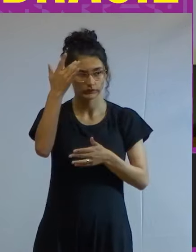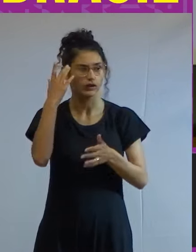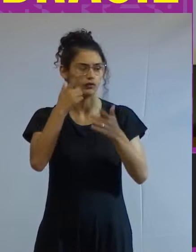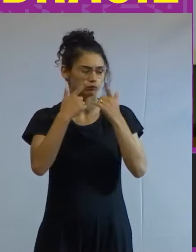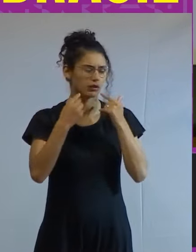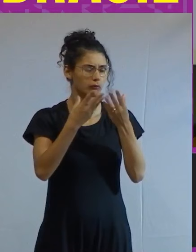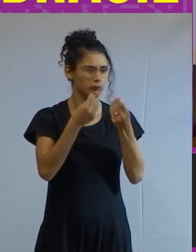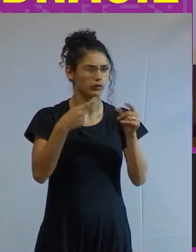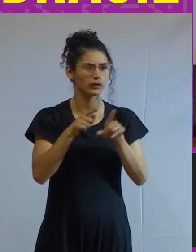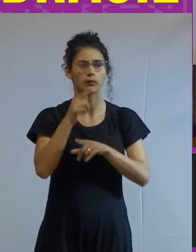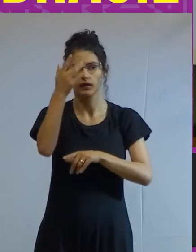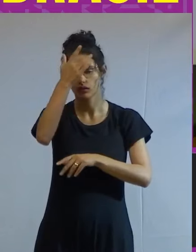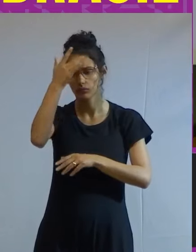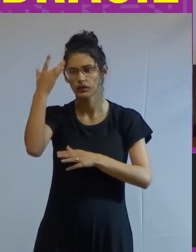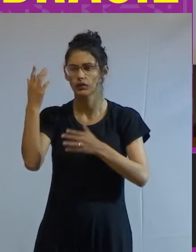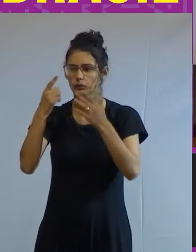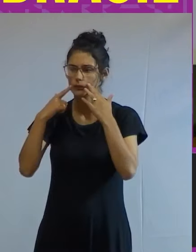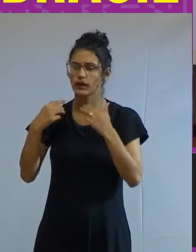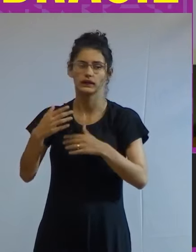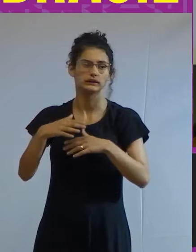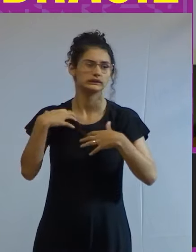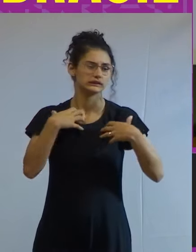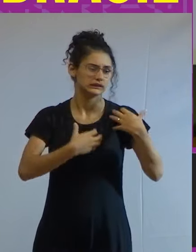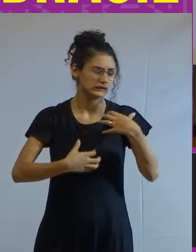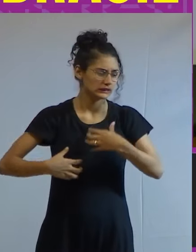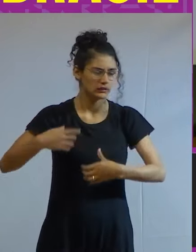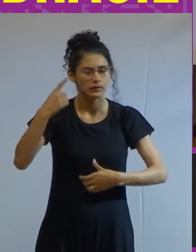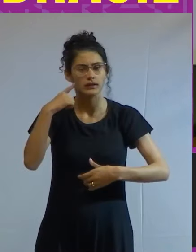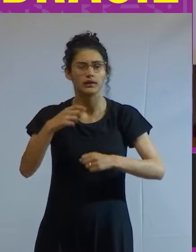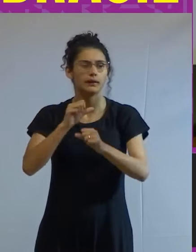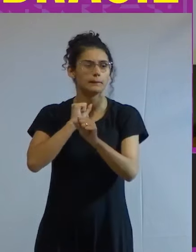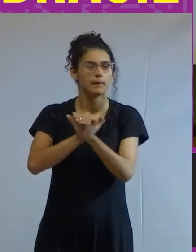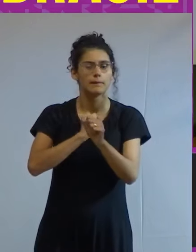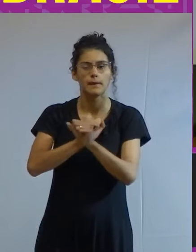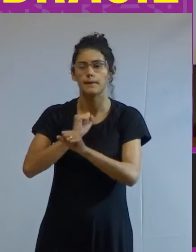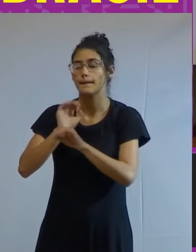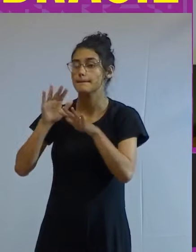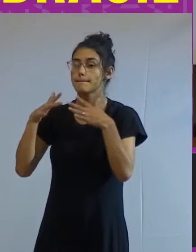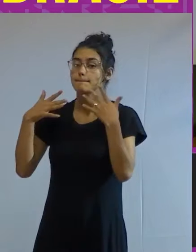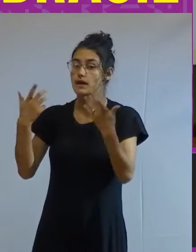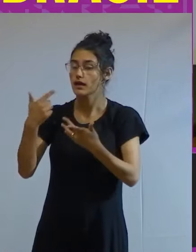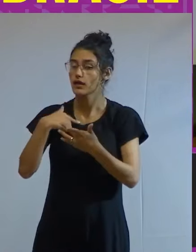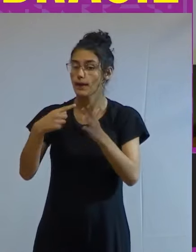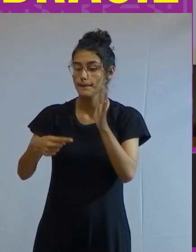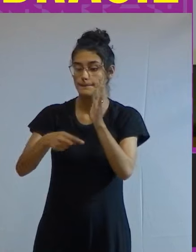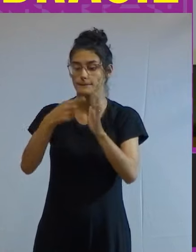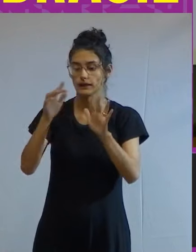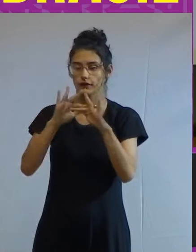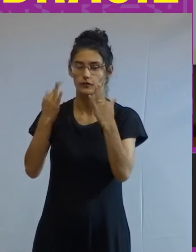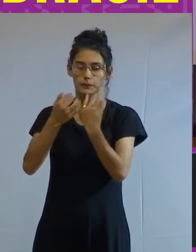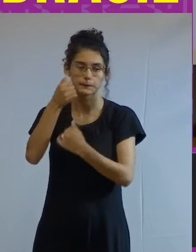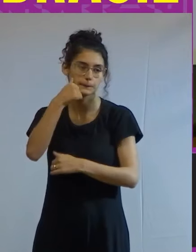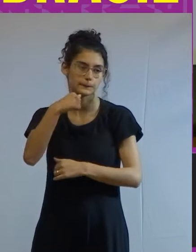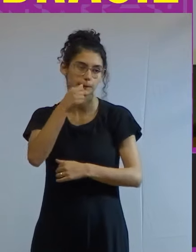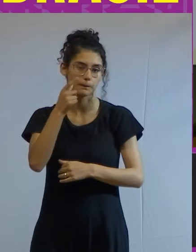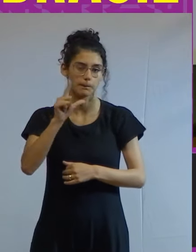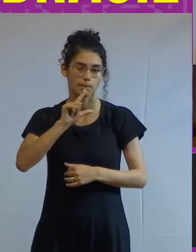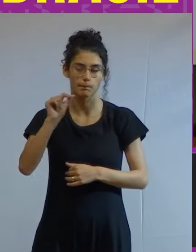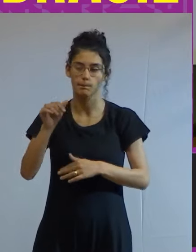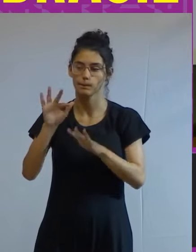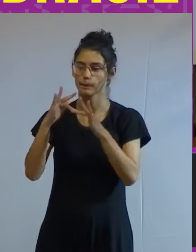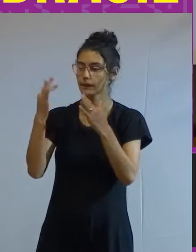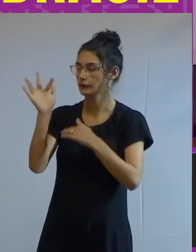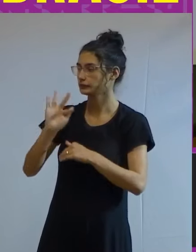muito chorava muito crise de ansiedade pensando em desistir só que eu fui a primeira da família da minha mãe a entrar numa universidade